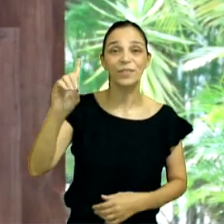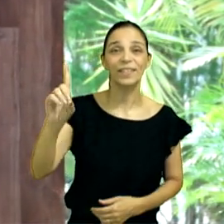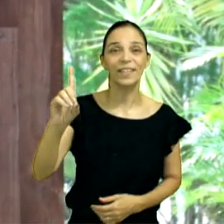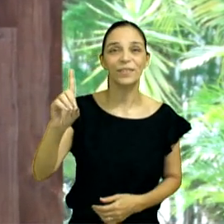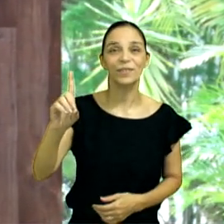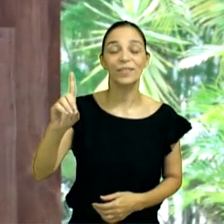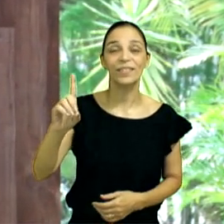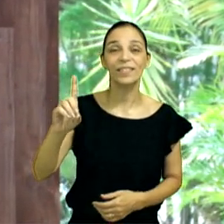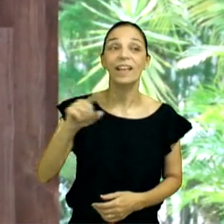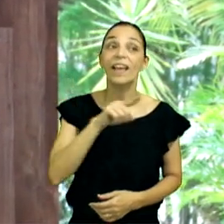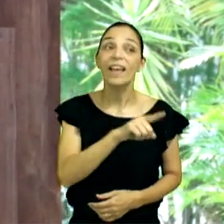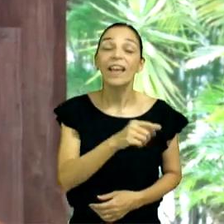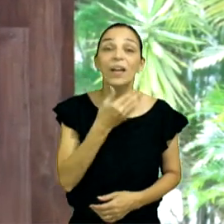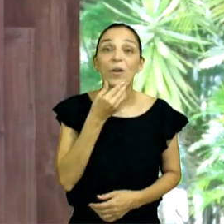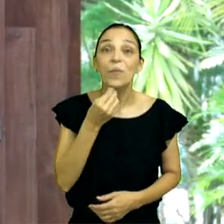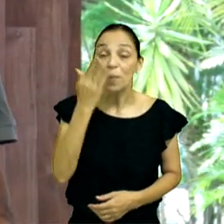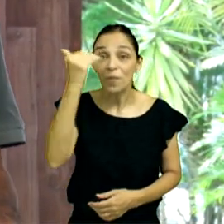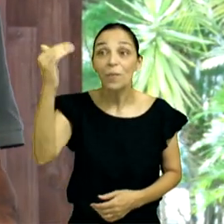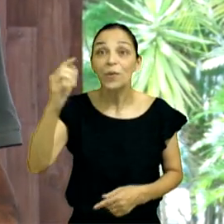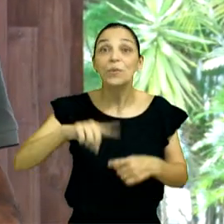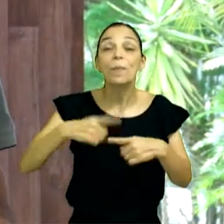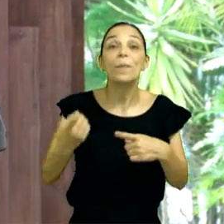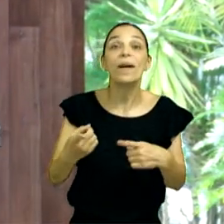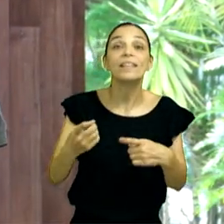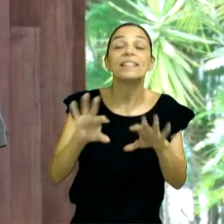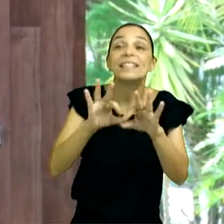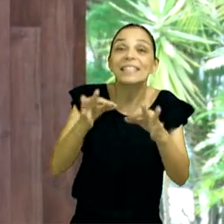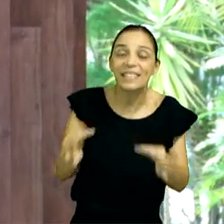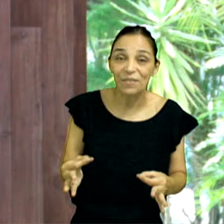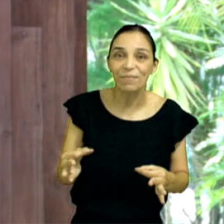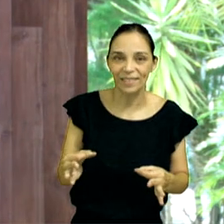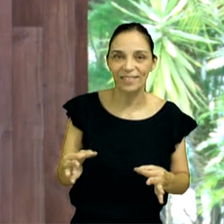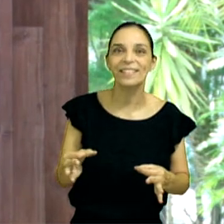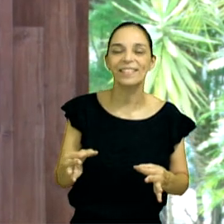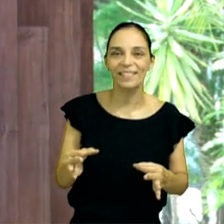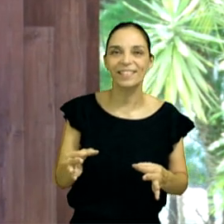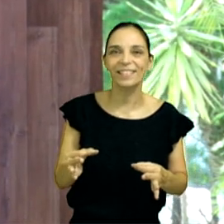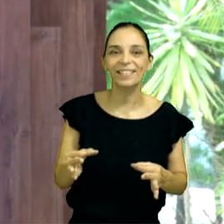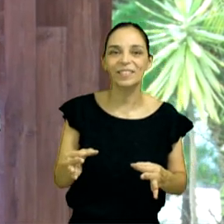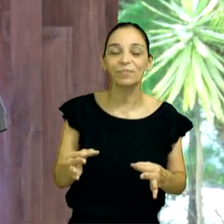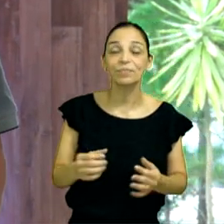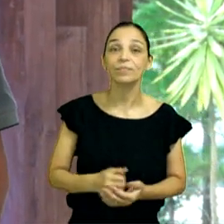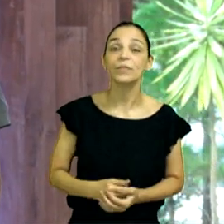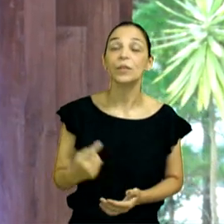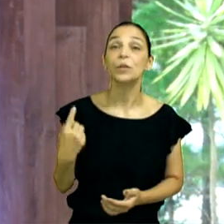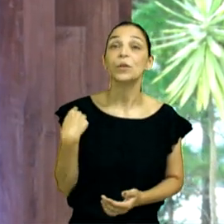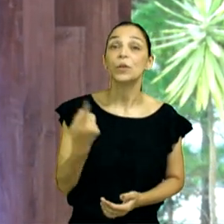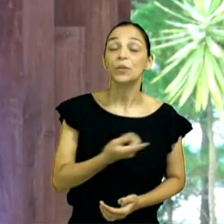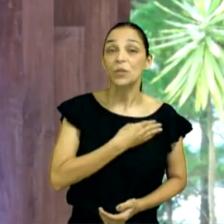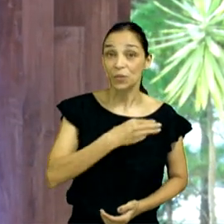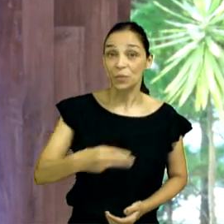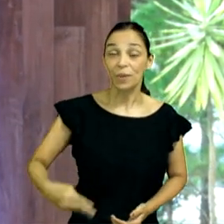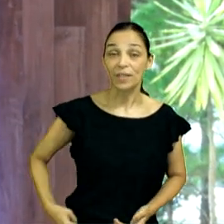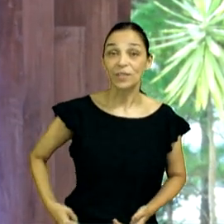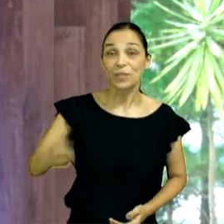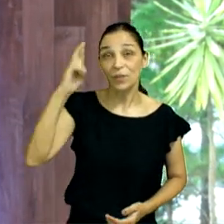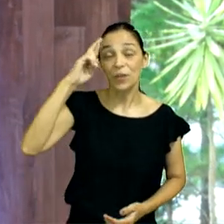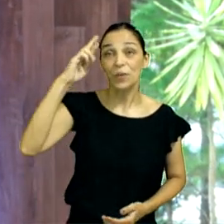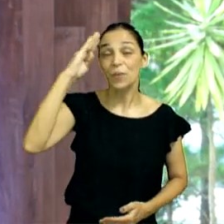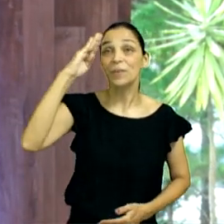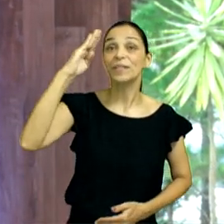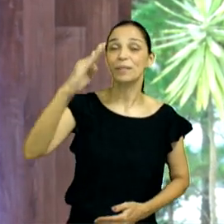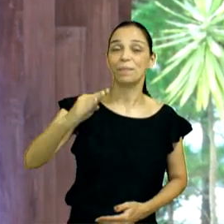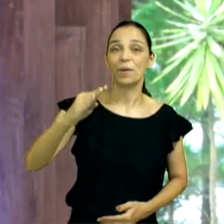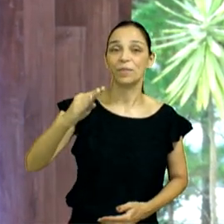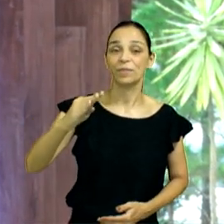a humildade é um grande, grande segredo, nosso mestre é o senhor dos senhores, amém? Jesus